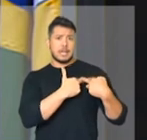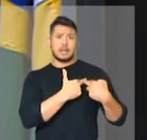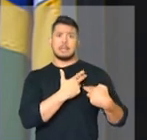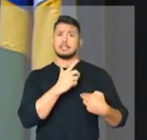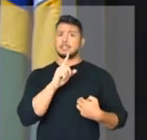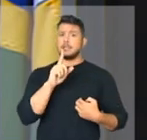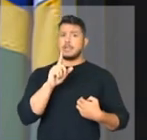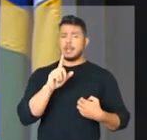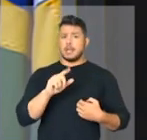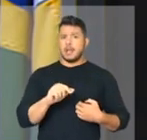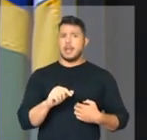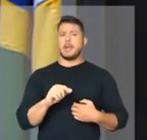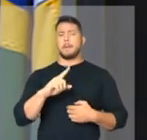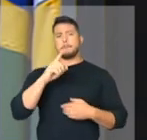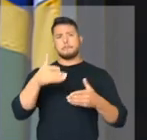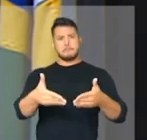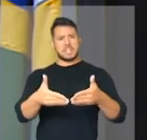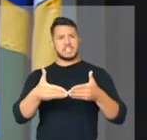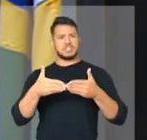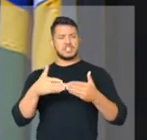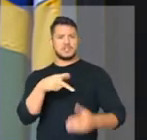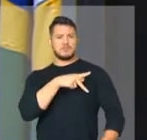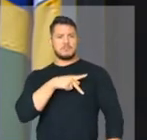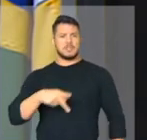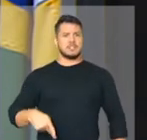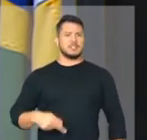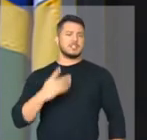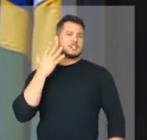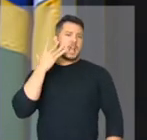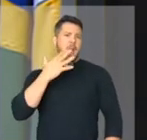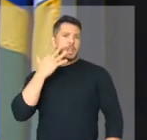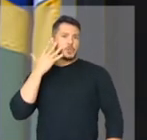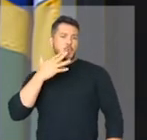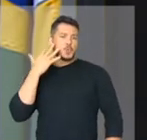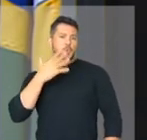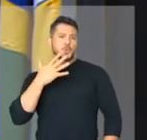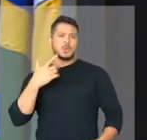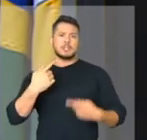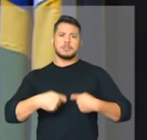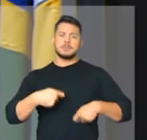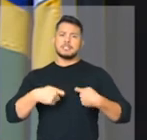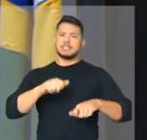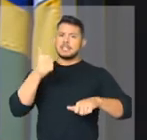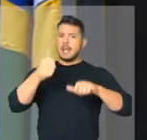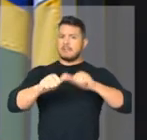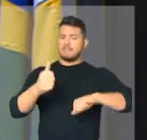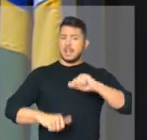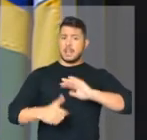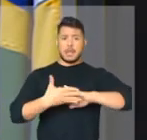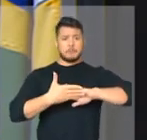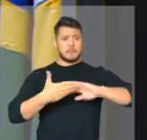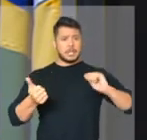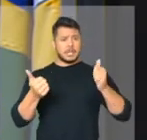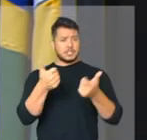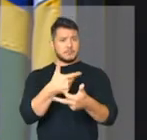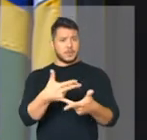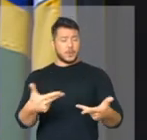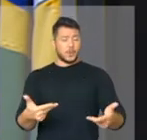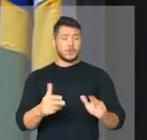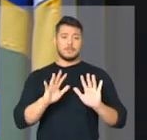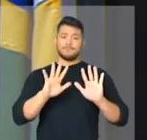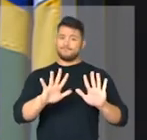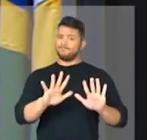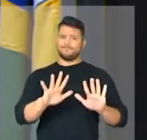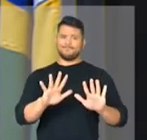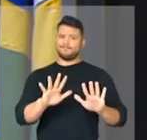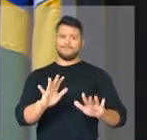presidente Artulira, e de que em algum momento esses pedidos deveriam ser aceitos. Essa CPI é uma vergonha.